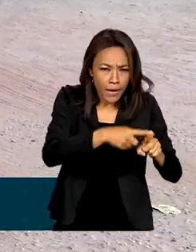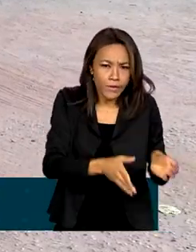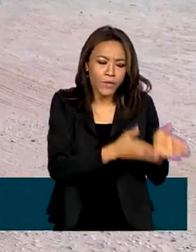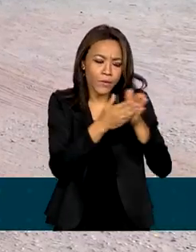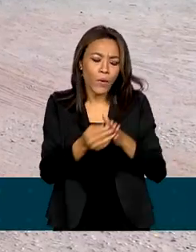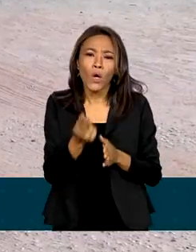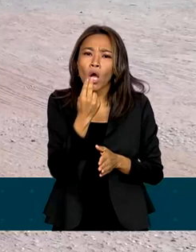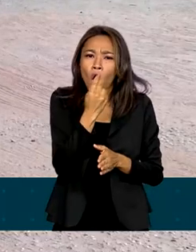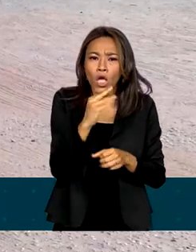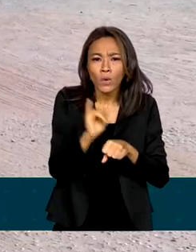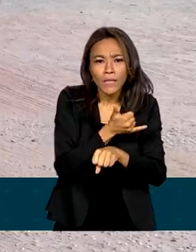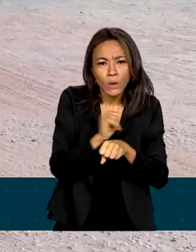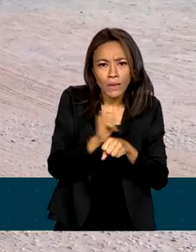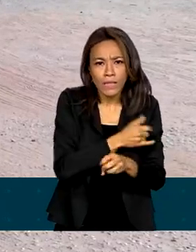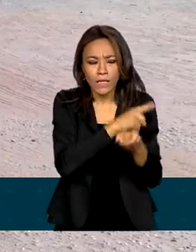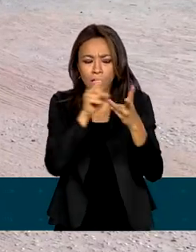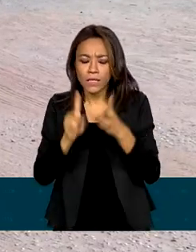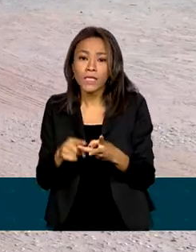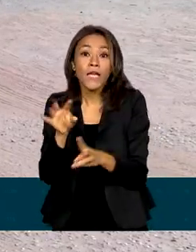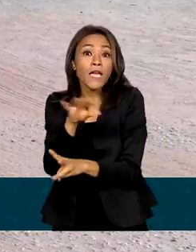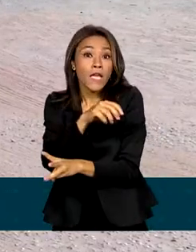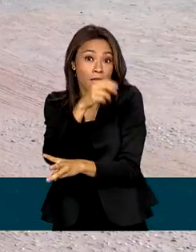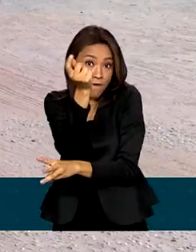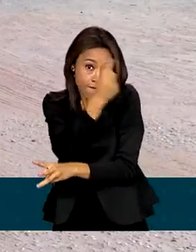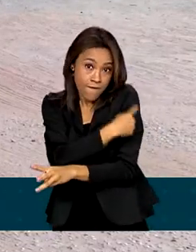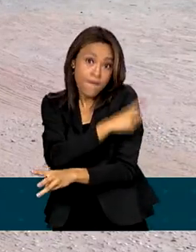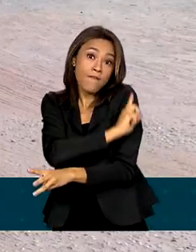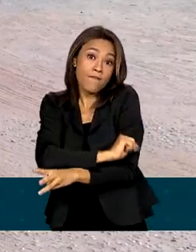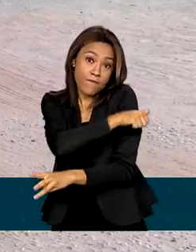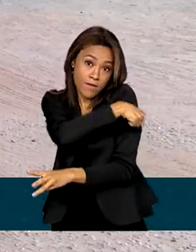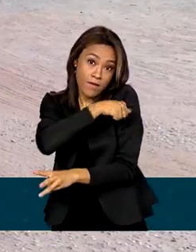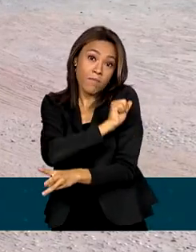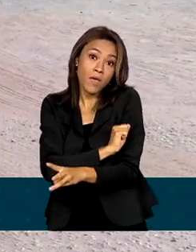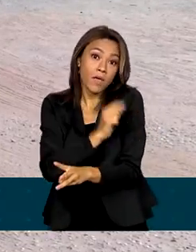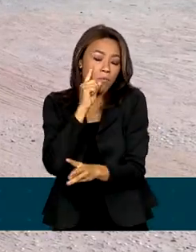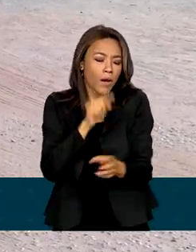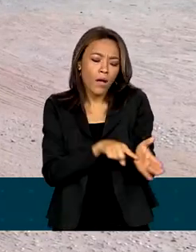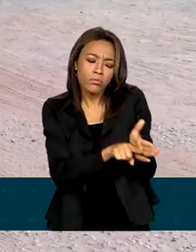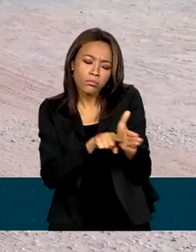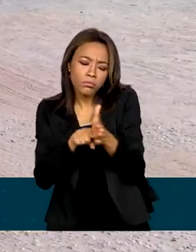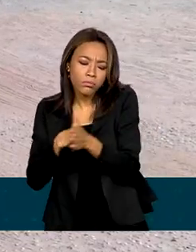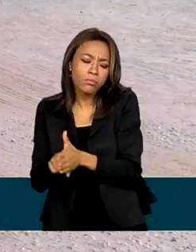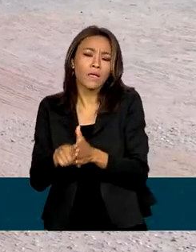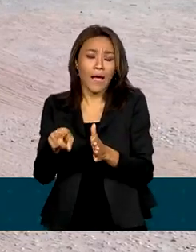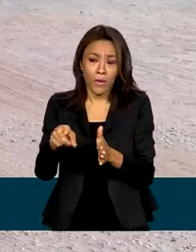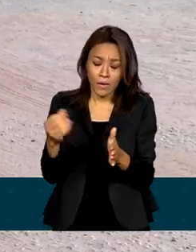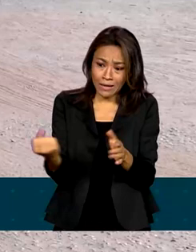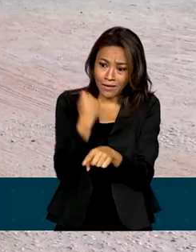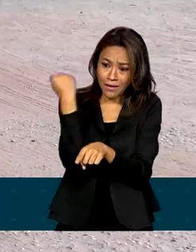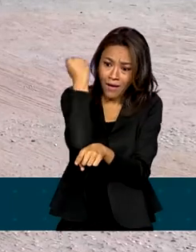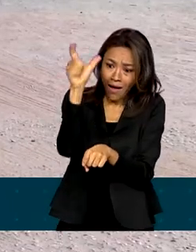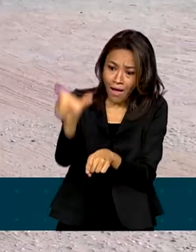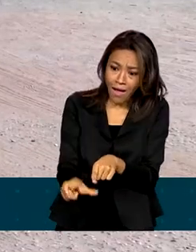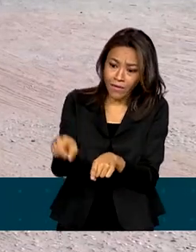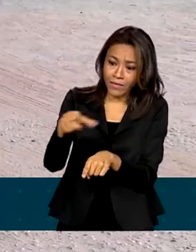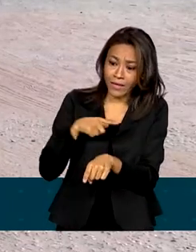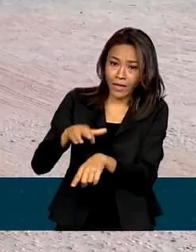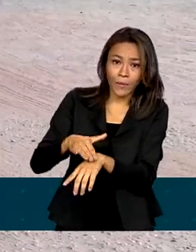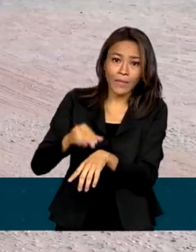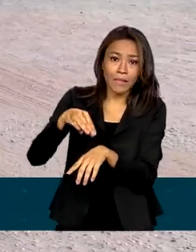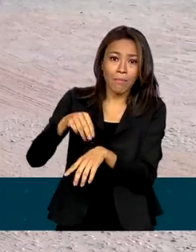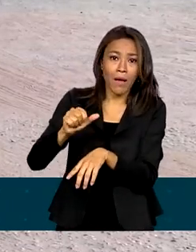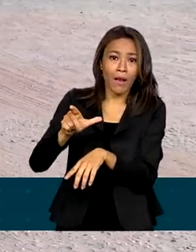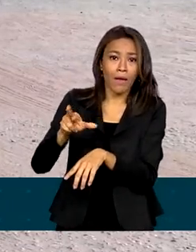enfermeiros tentam estabilizar os pacientes. Os casos mais graves, onde há desnutrição ou malária, por exemplo,